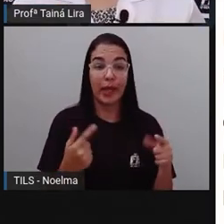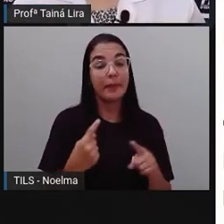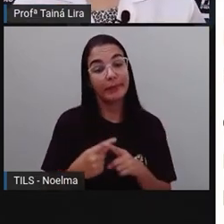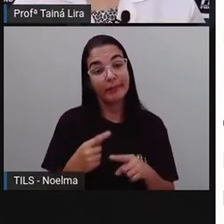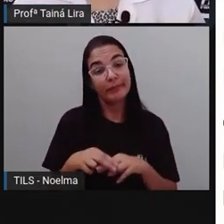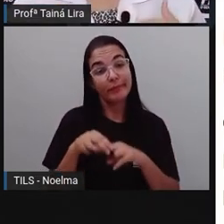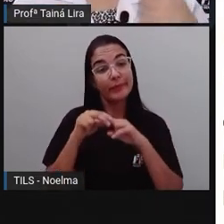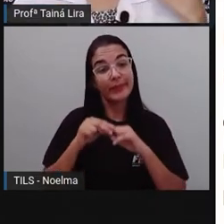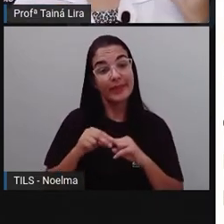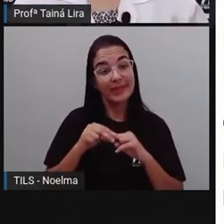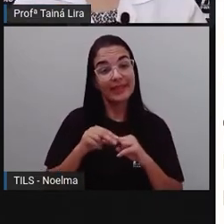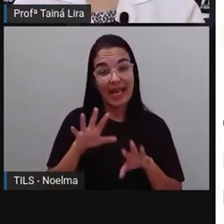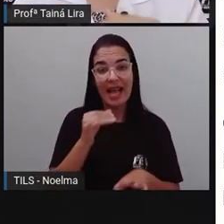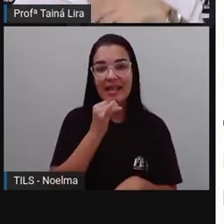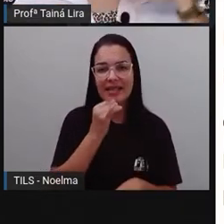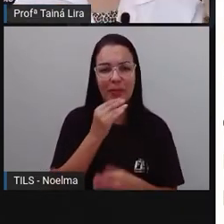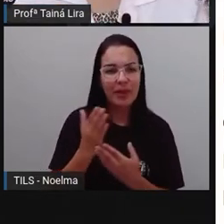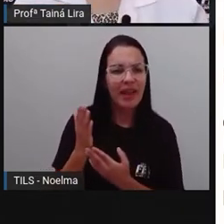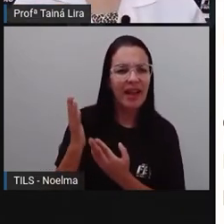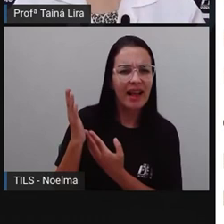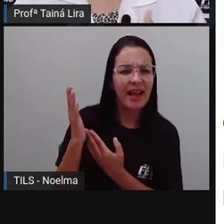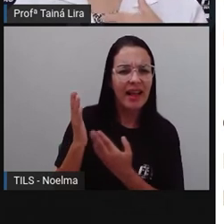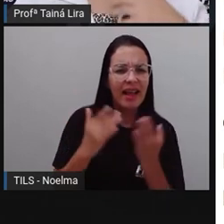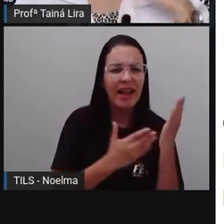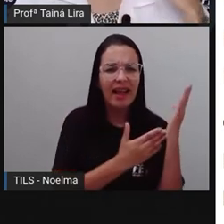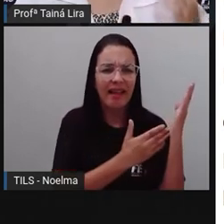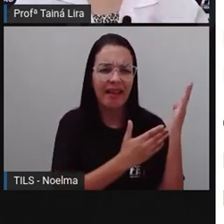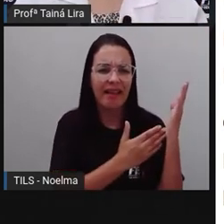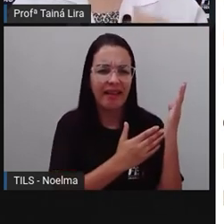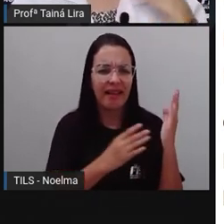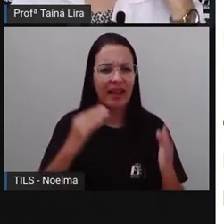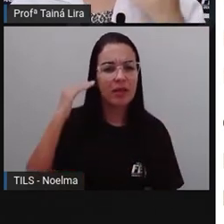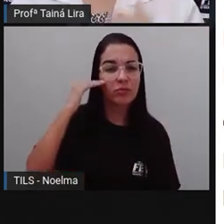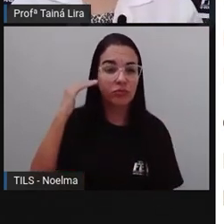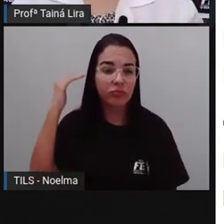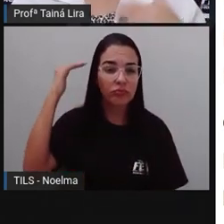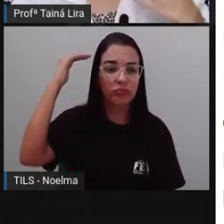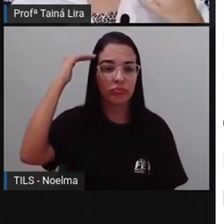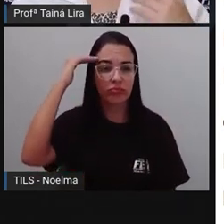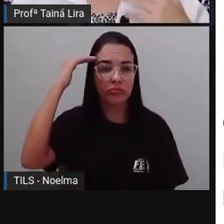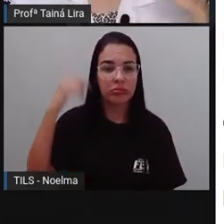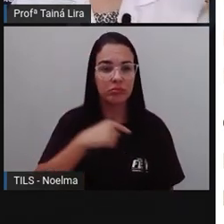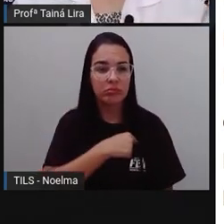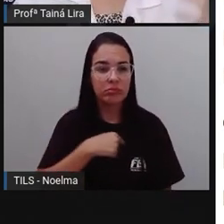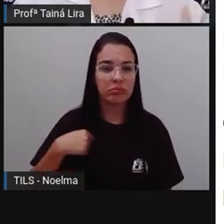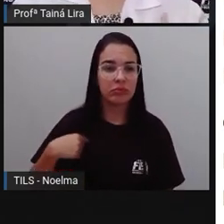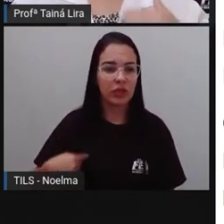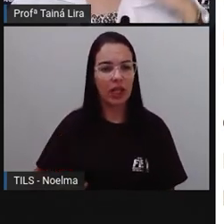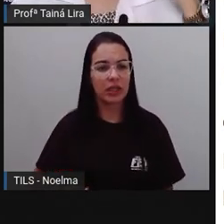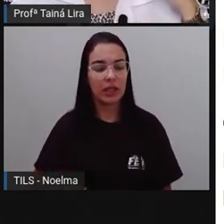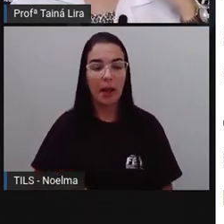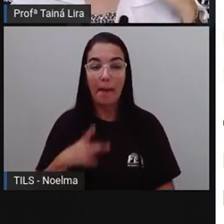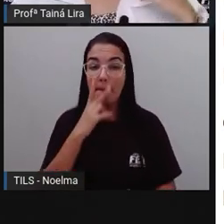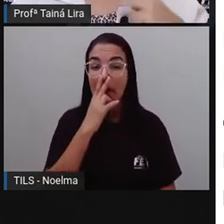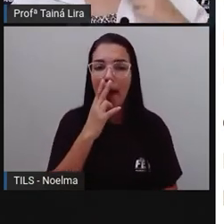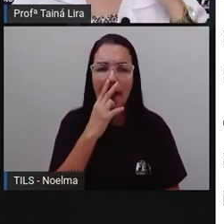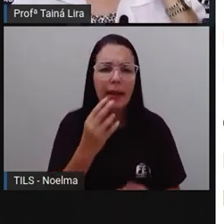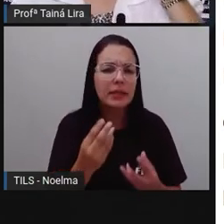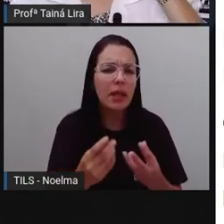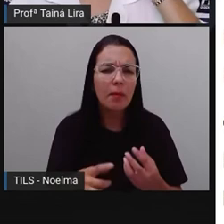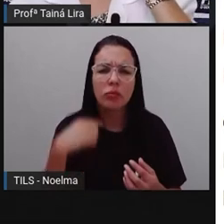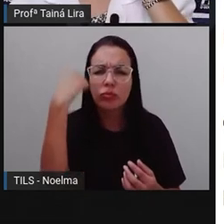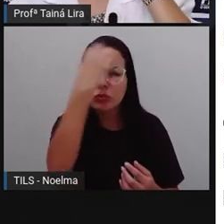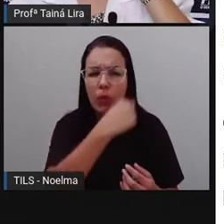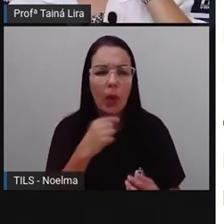os japoneses e os chineses, né? E os coreanos, que são parecidos, tem as características,